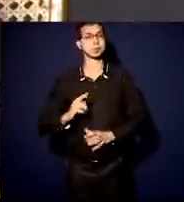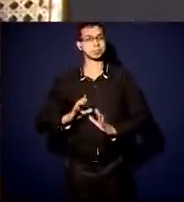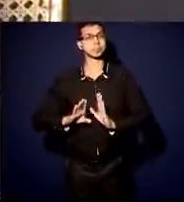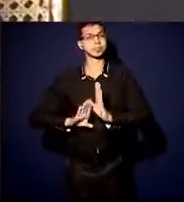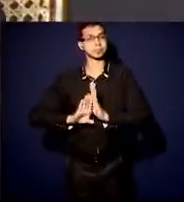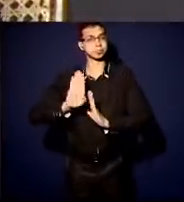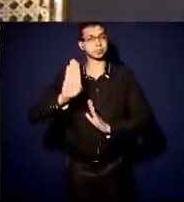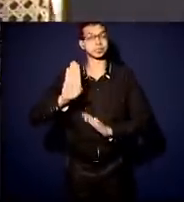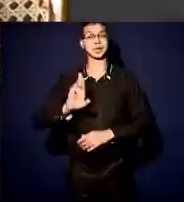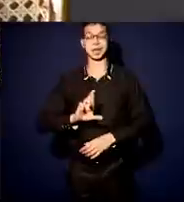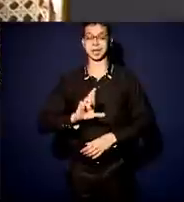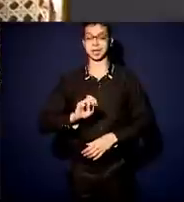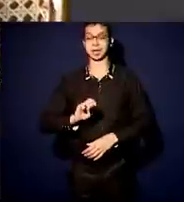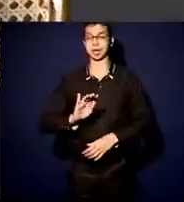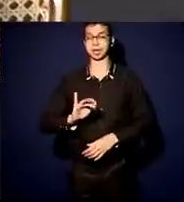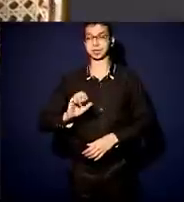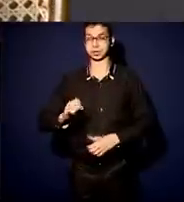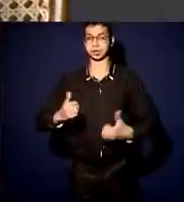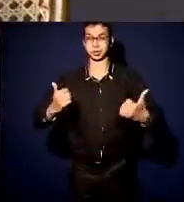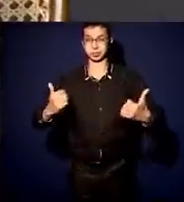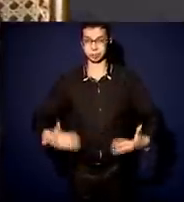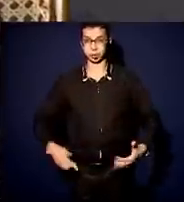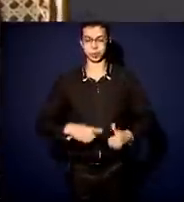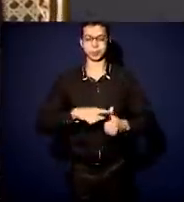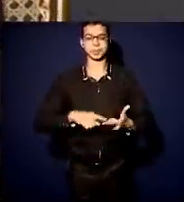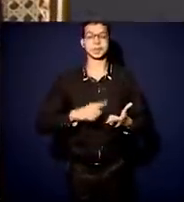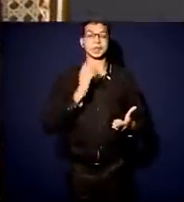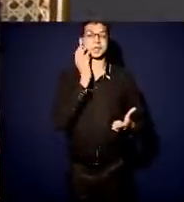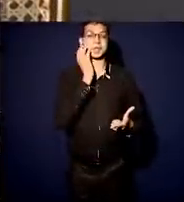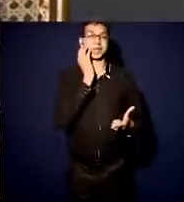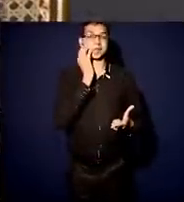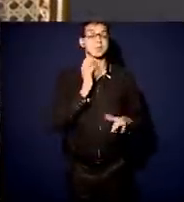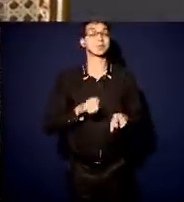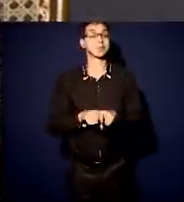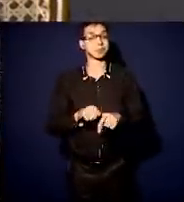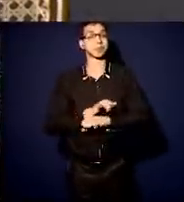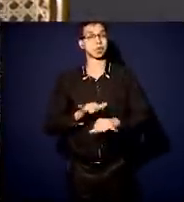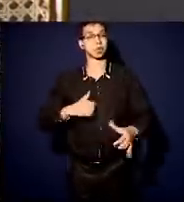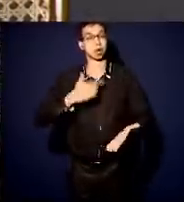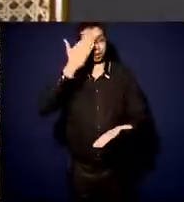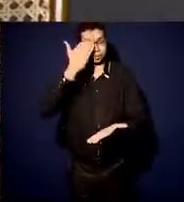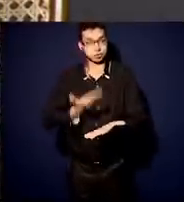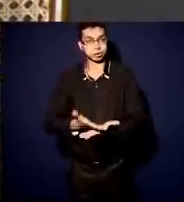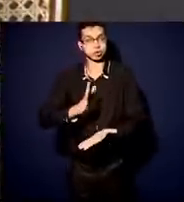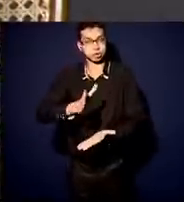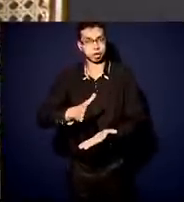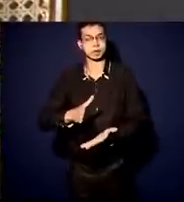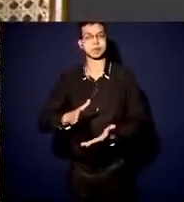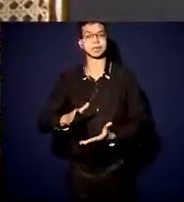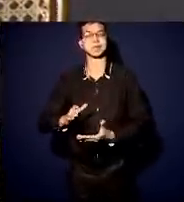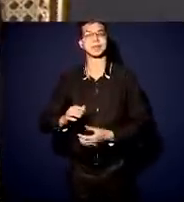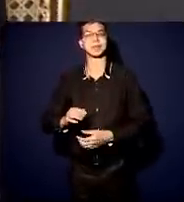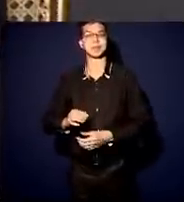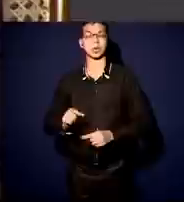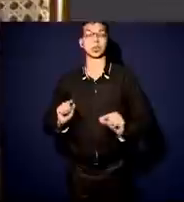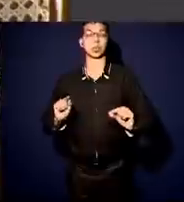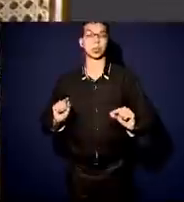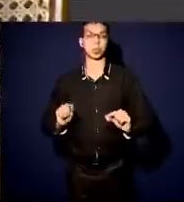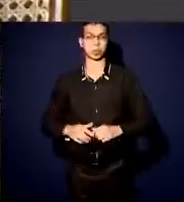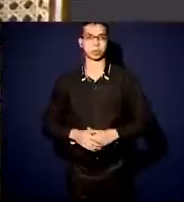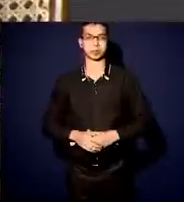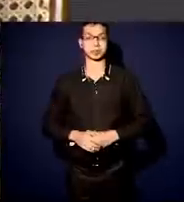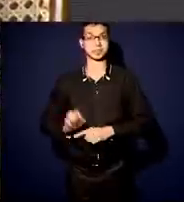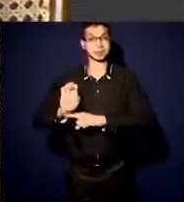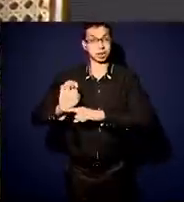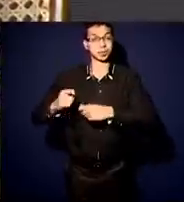ao ratinho que o Tarcísio falaram aqui. Eu acredito num caminho em que o Estado deva ser menor, não por se ausentar